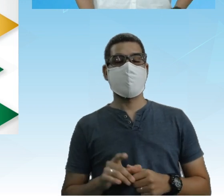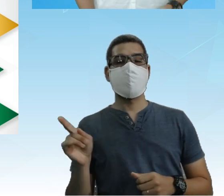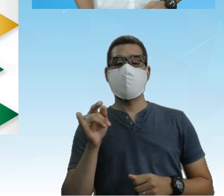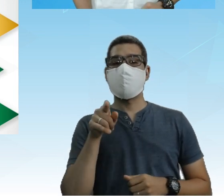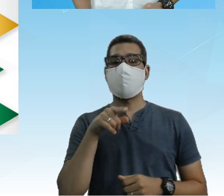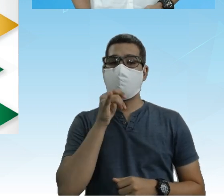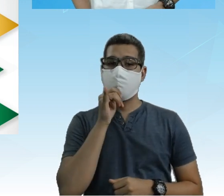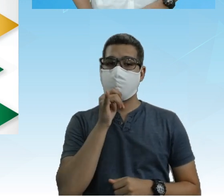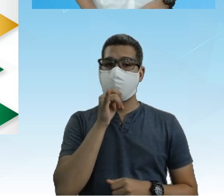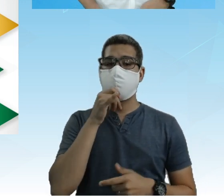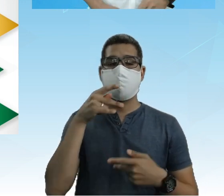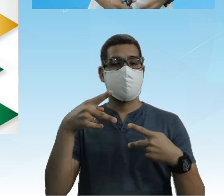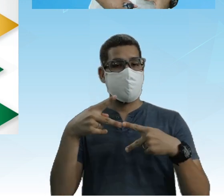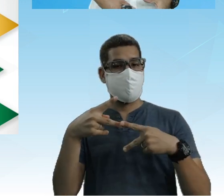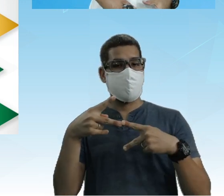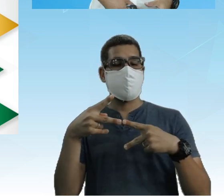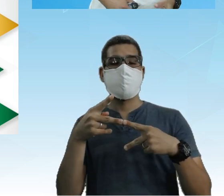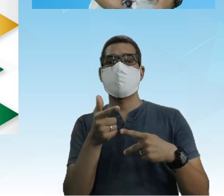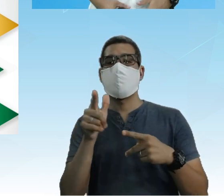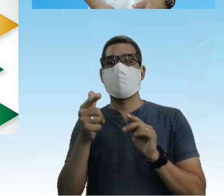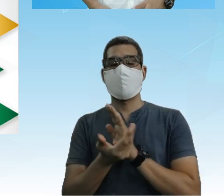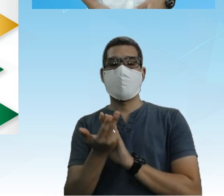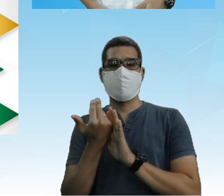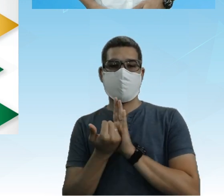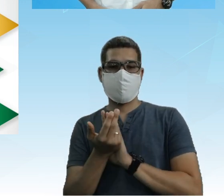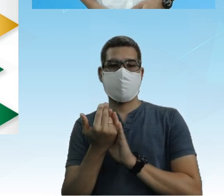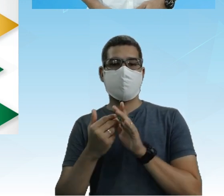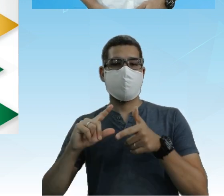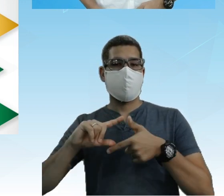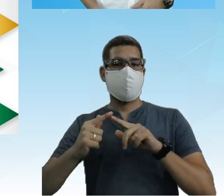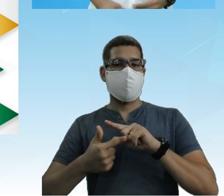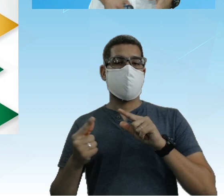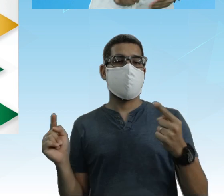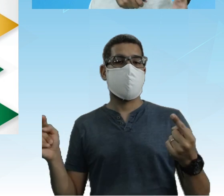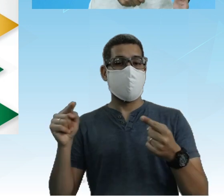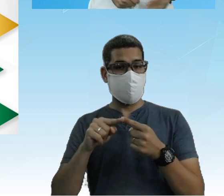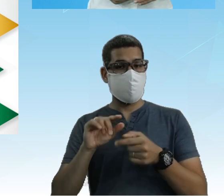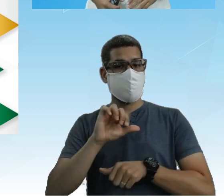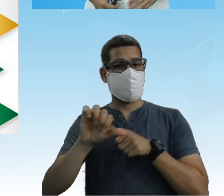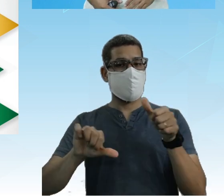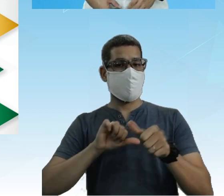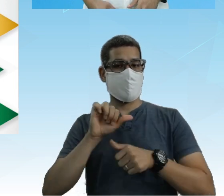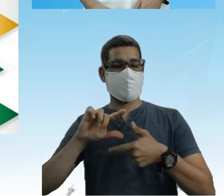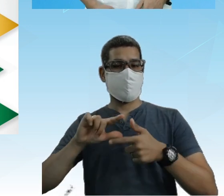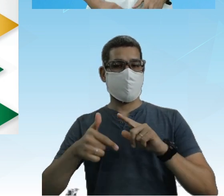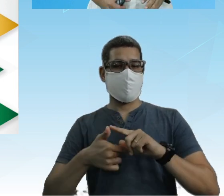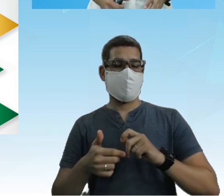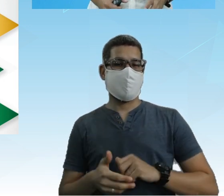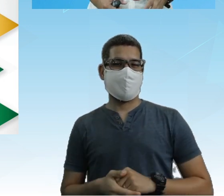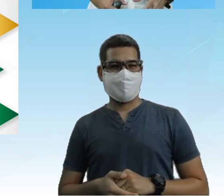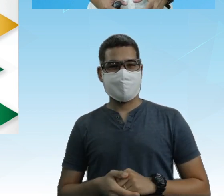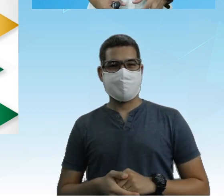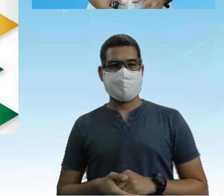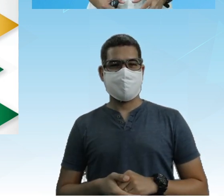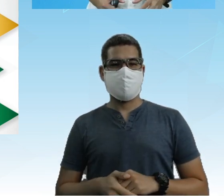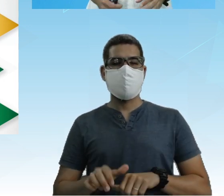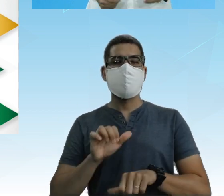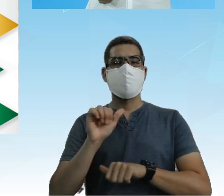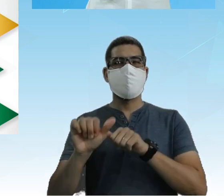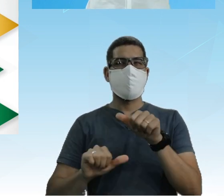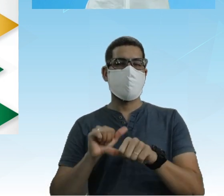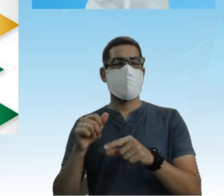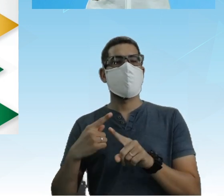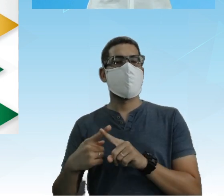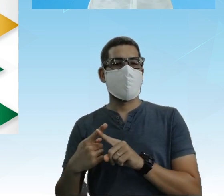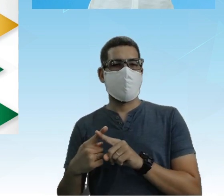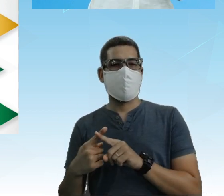é um exemplo de um polígono, né? De outras figuras geométricas que podem ser aplicadas Transformações geométricas Transformações porque eu posso